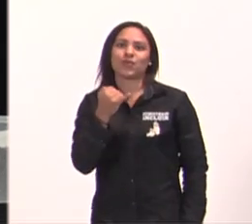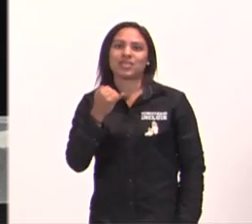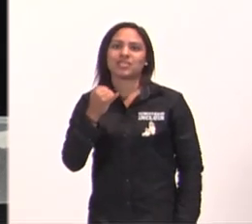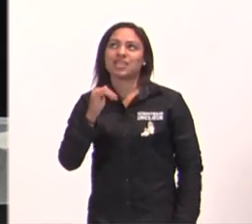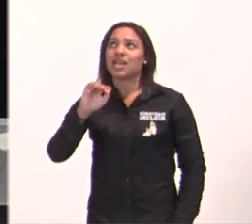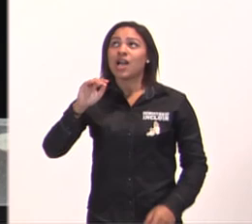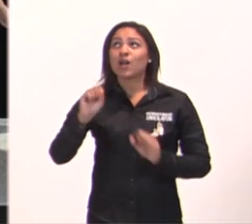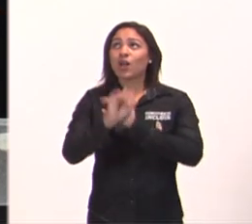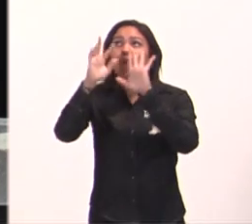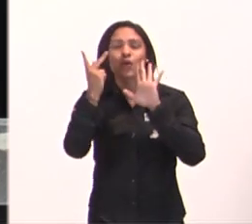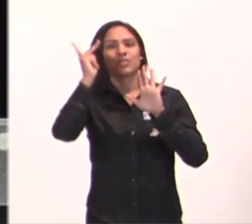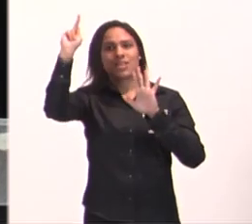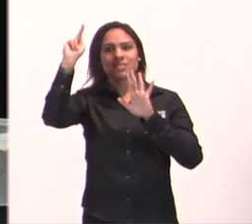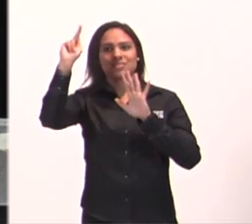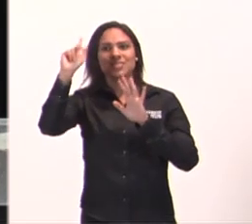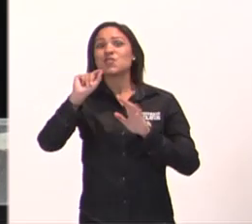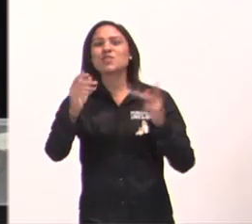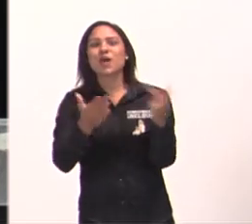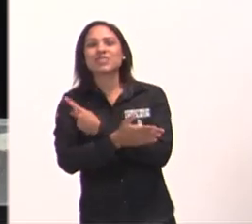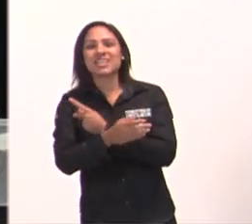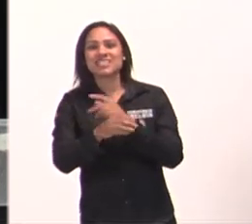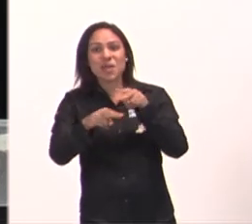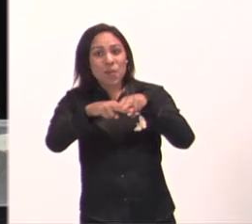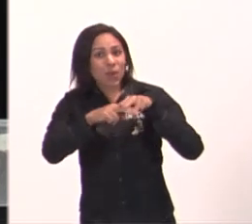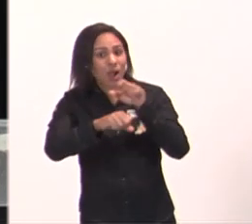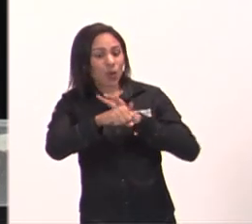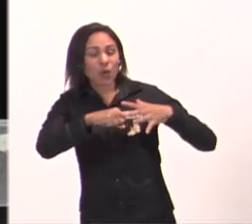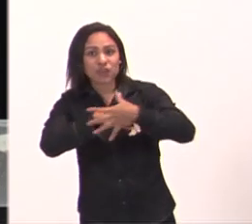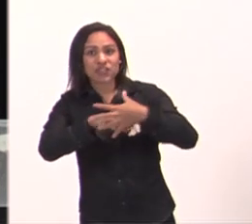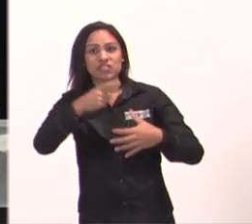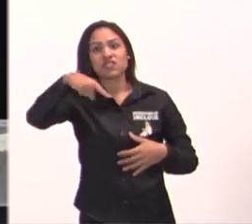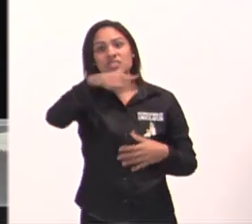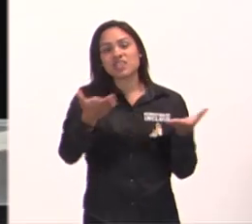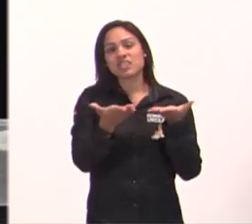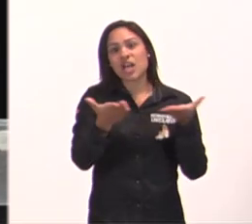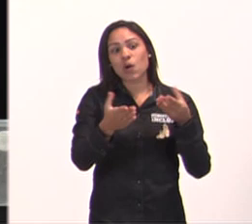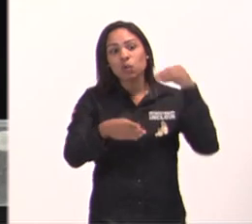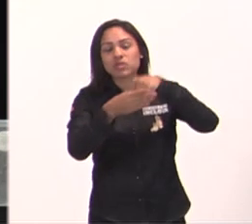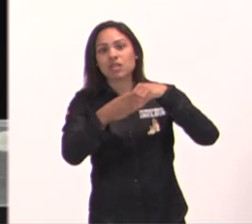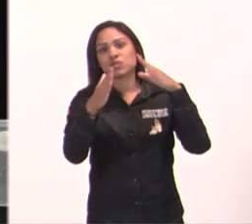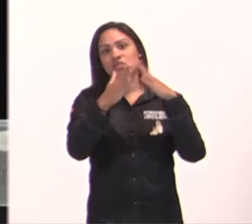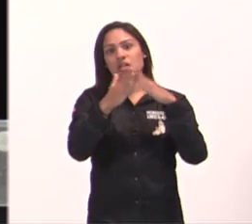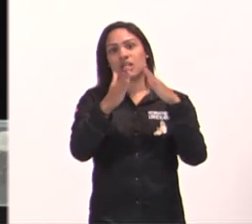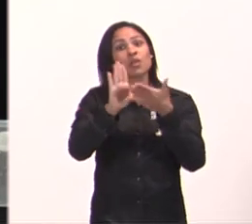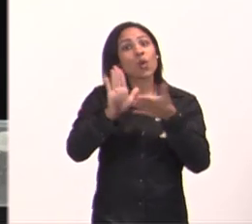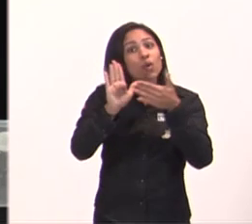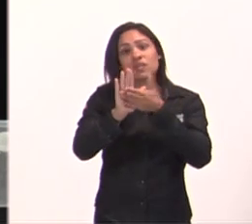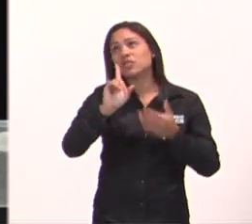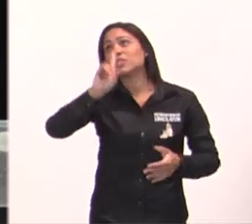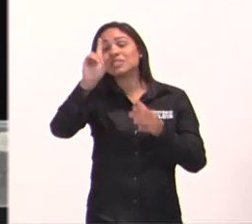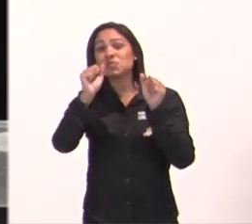e ver que existe filho, existe mulher, existe marido, e que vocês não sabiam nem mais se relacionar, vocês não oravam mais em casa, vocês não liam